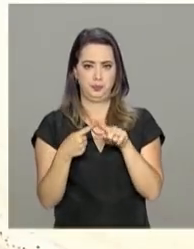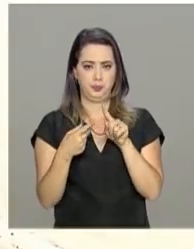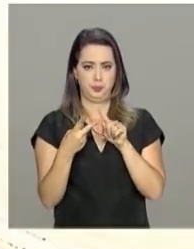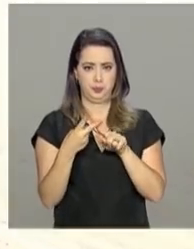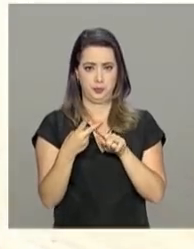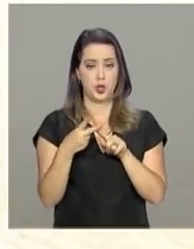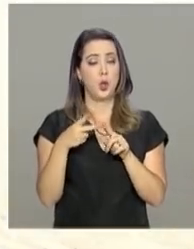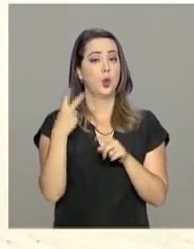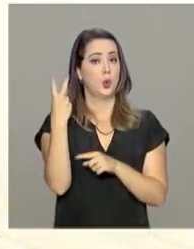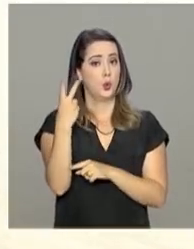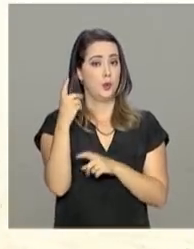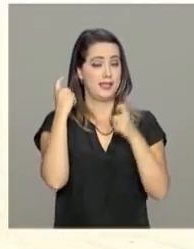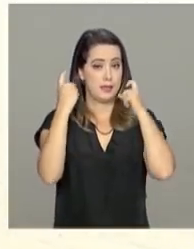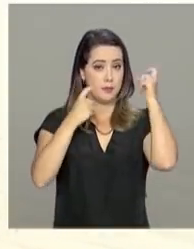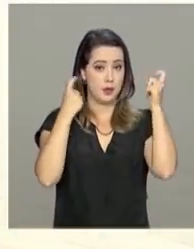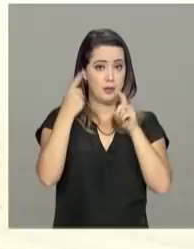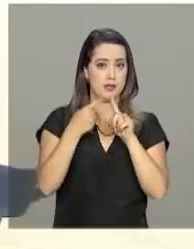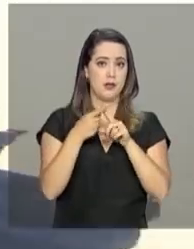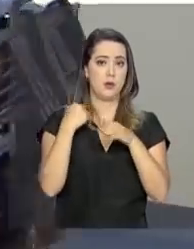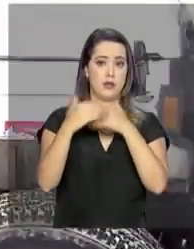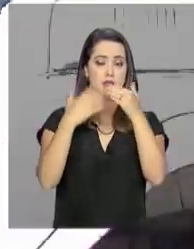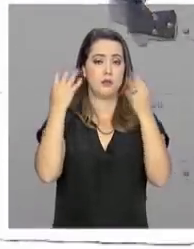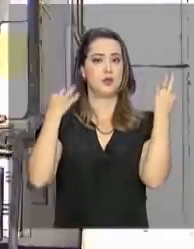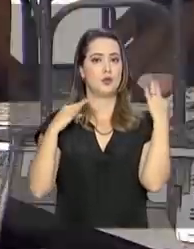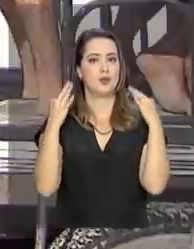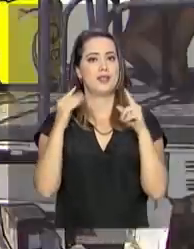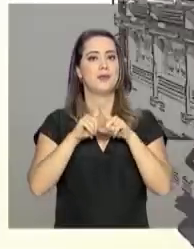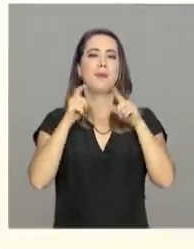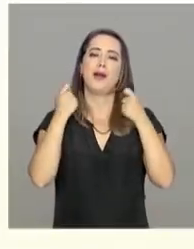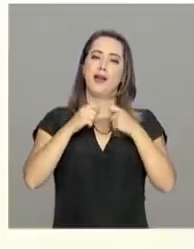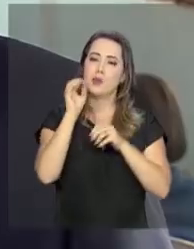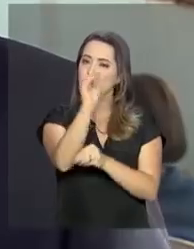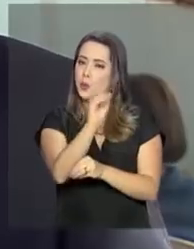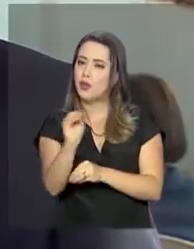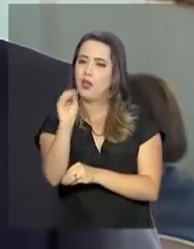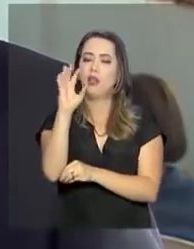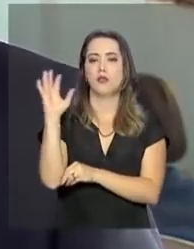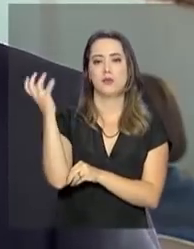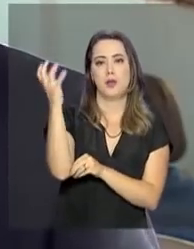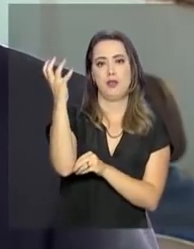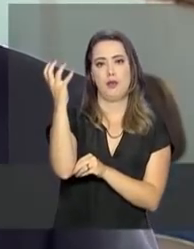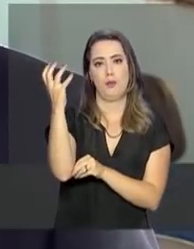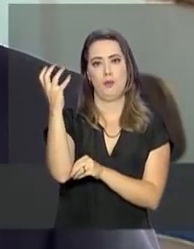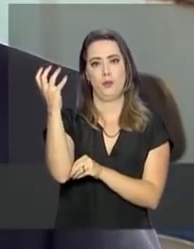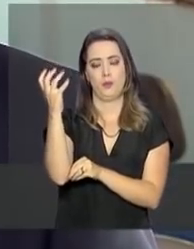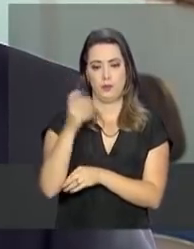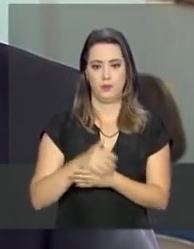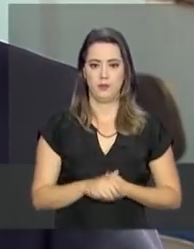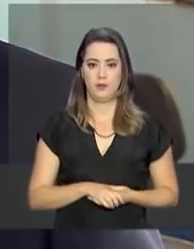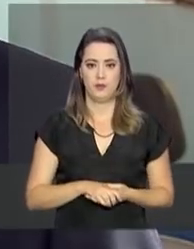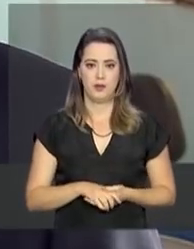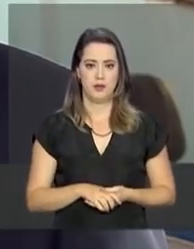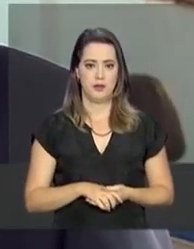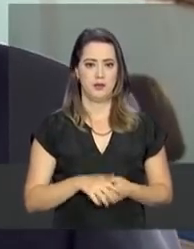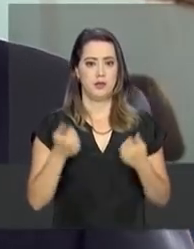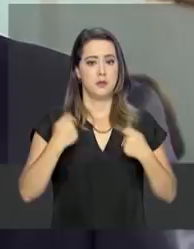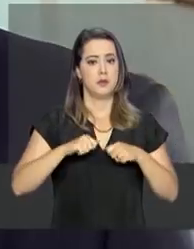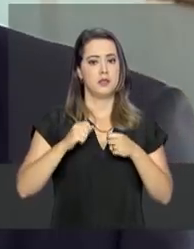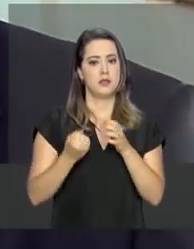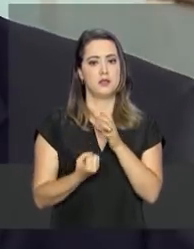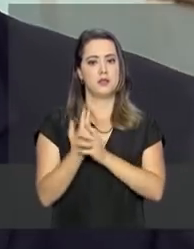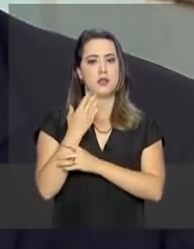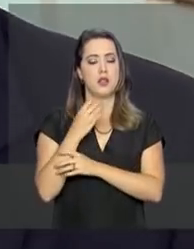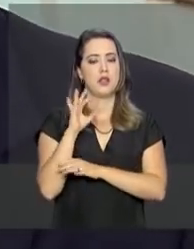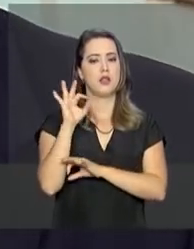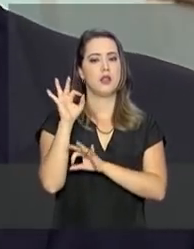crescimento do turismo, aliado à preservação da natureza. Criar um programa de